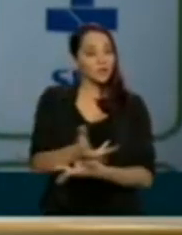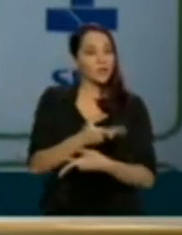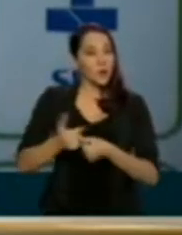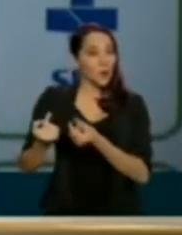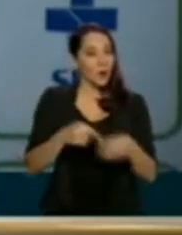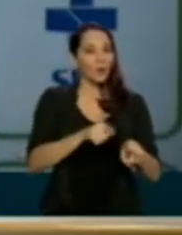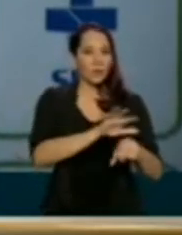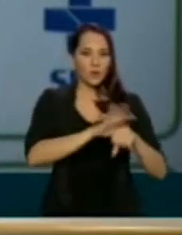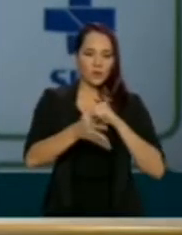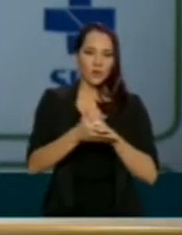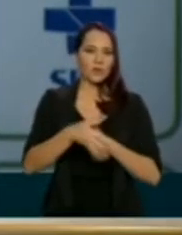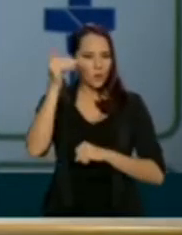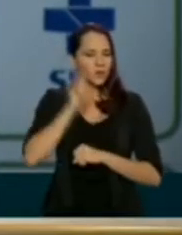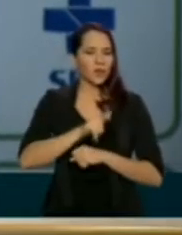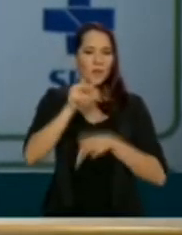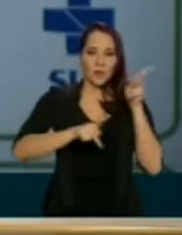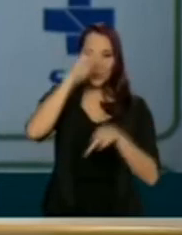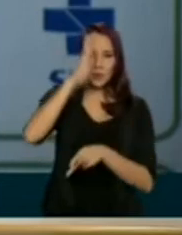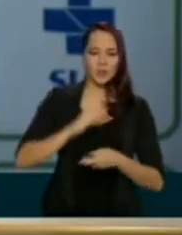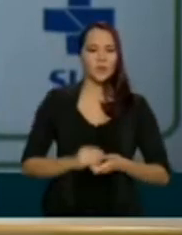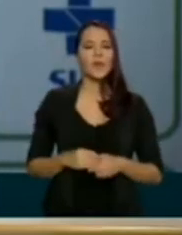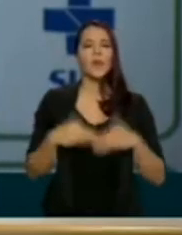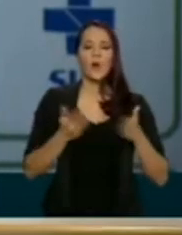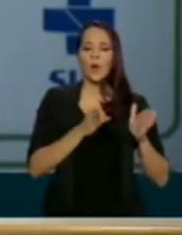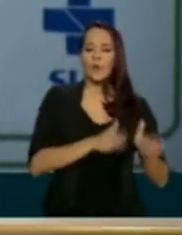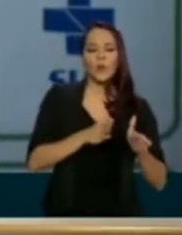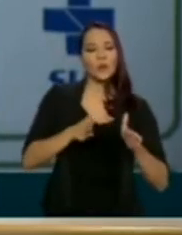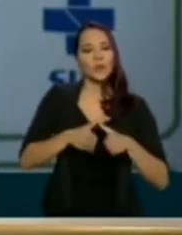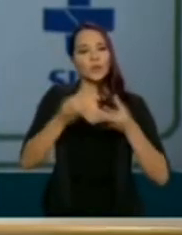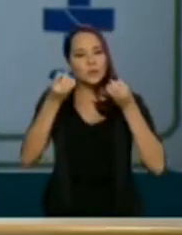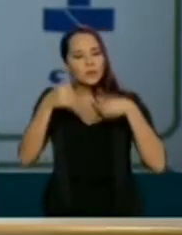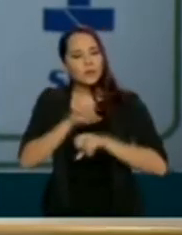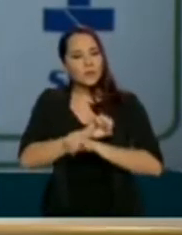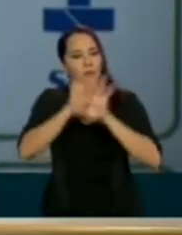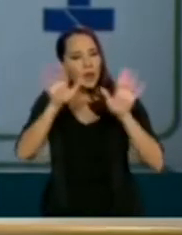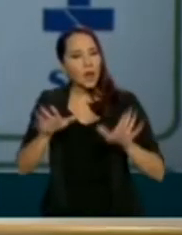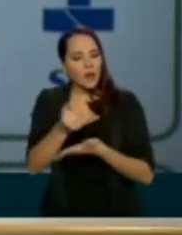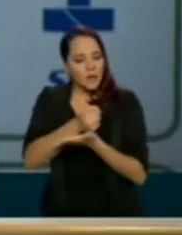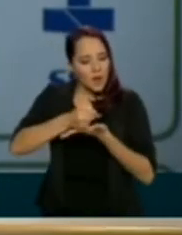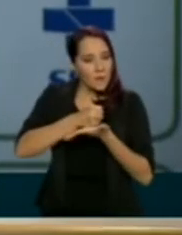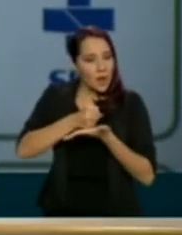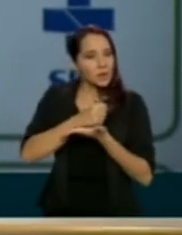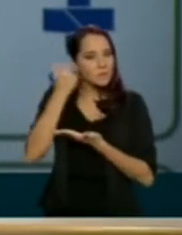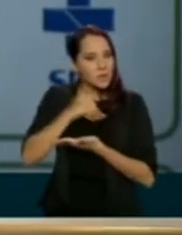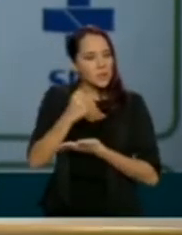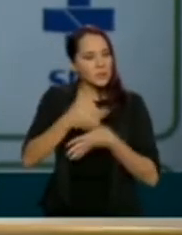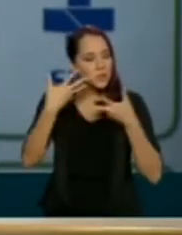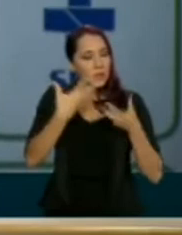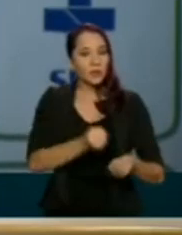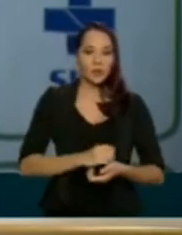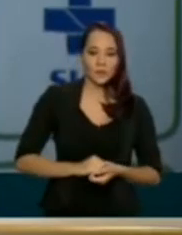novo coronavírus cheguem à população? Que processos de transparência e supervisão as farmacêuticas precisam se submeter?